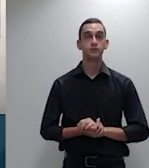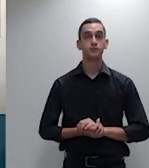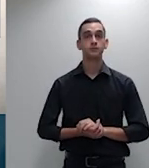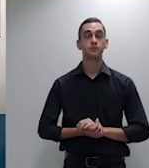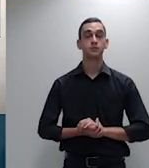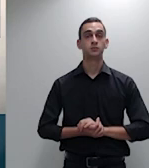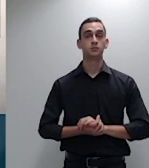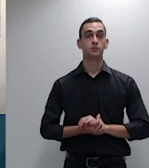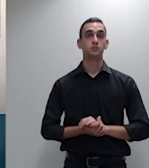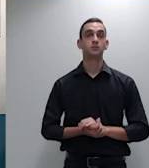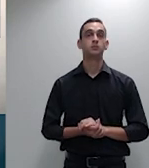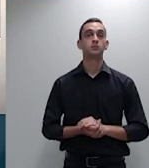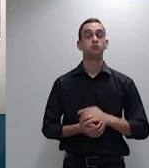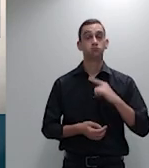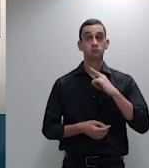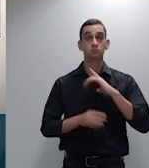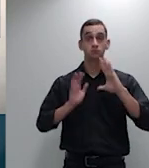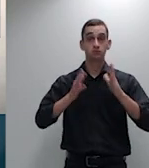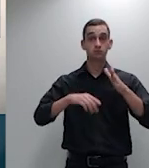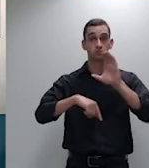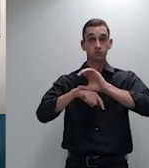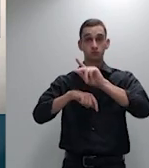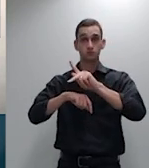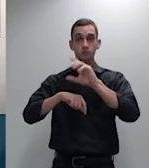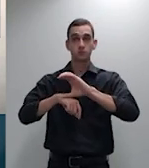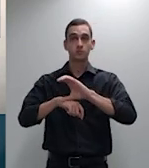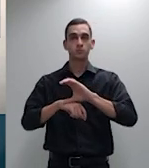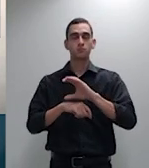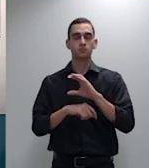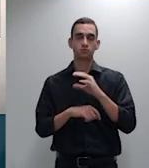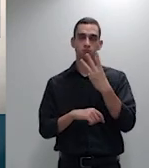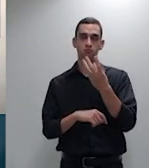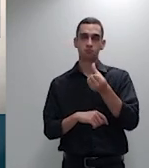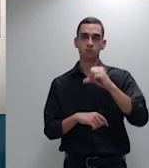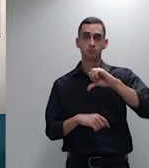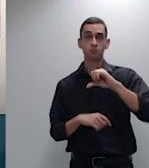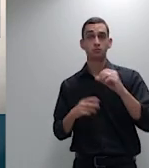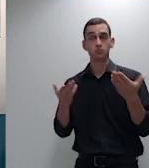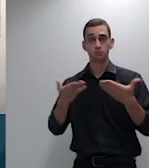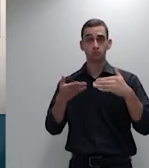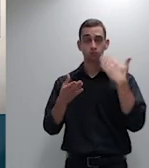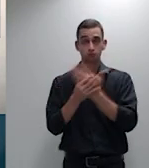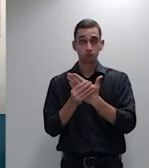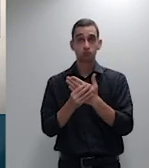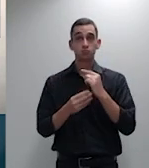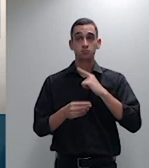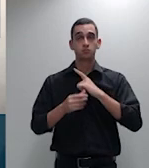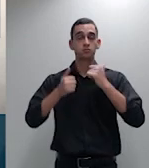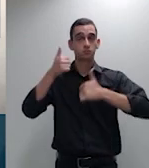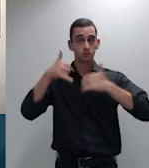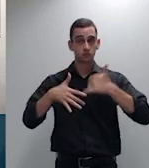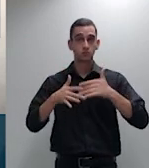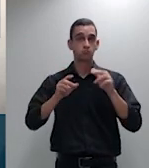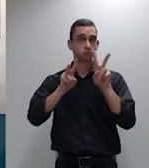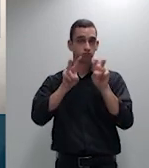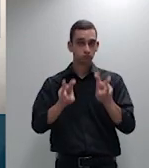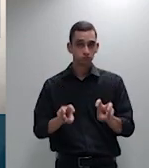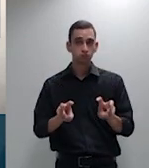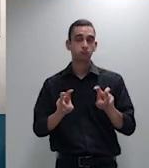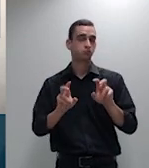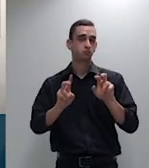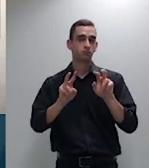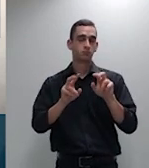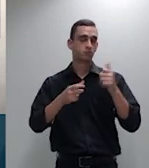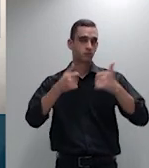CPC 369. No caso concreto, eu estou entendendo que não há negativa de prestação judicial, a matéria foi toda